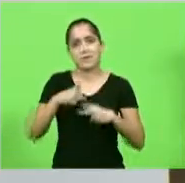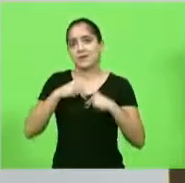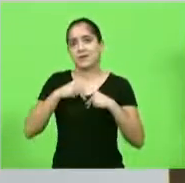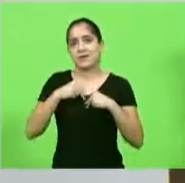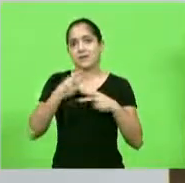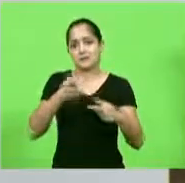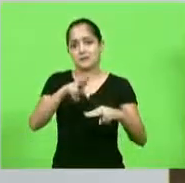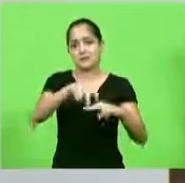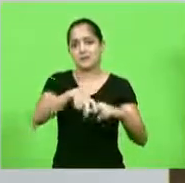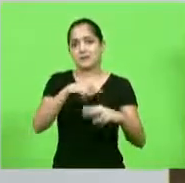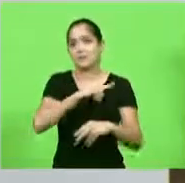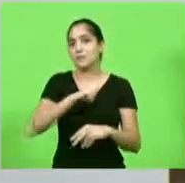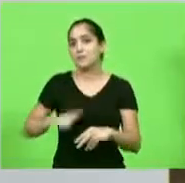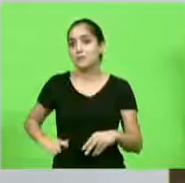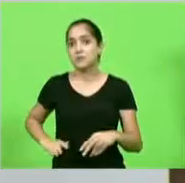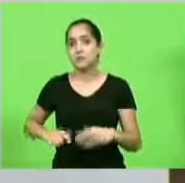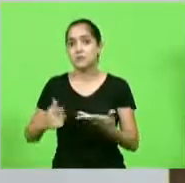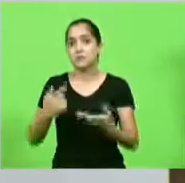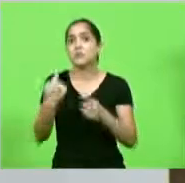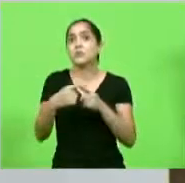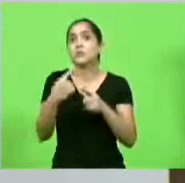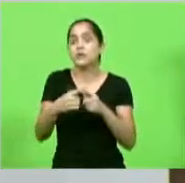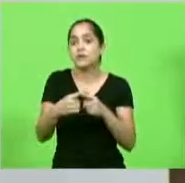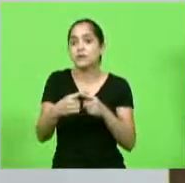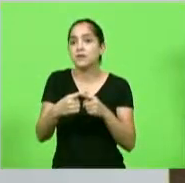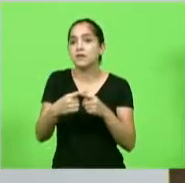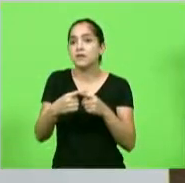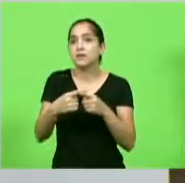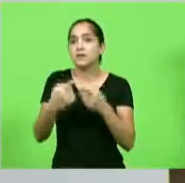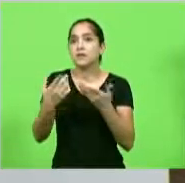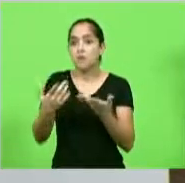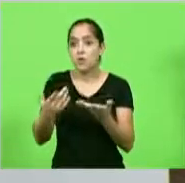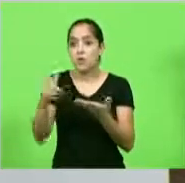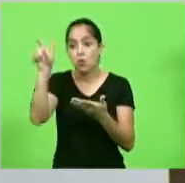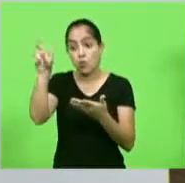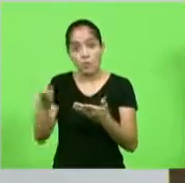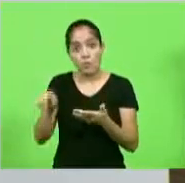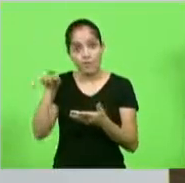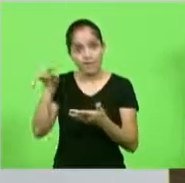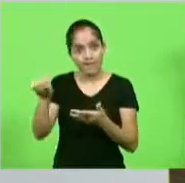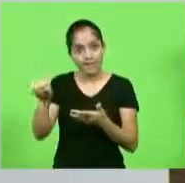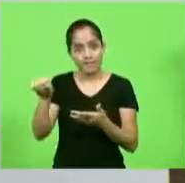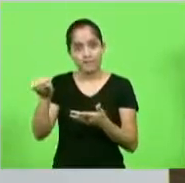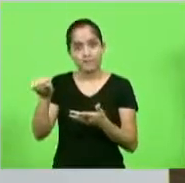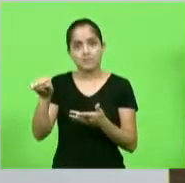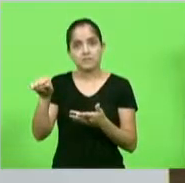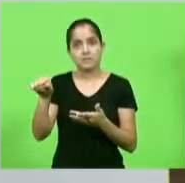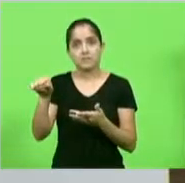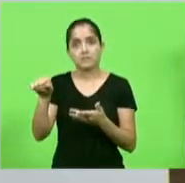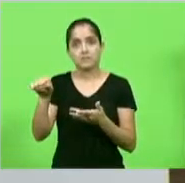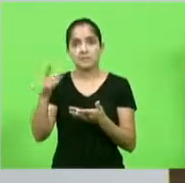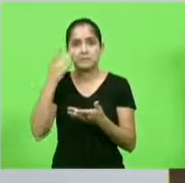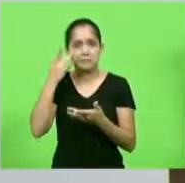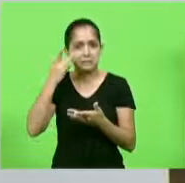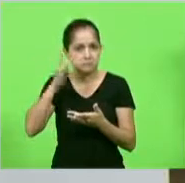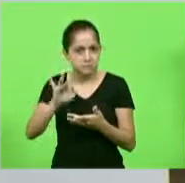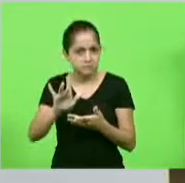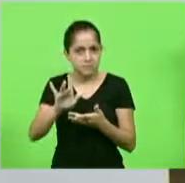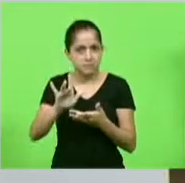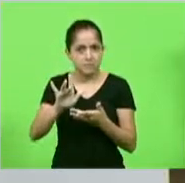E sabe porquê que não merece? porque um governador do Estado, que não